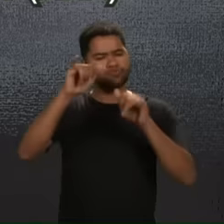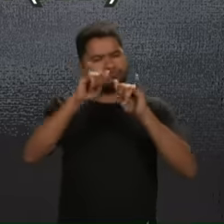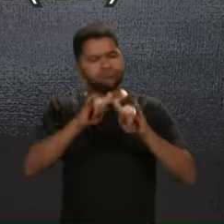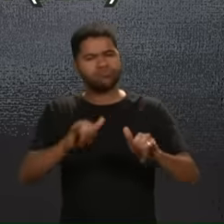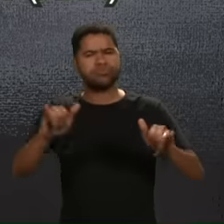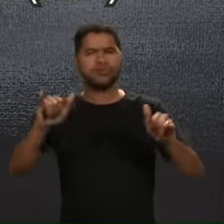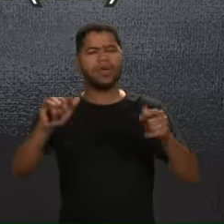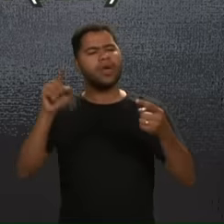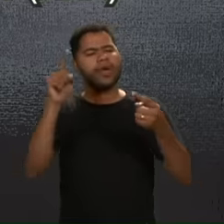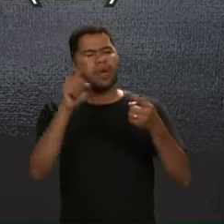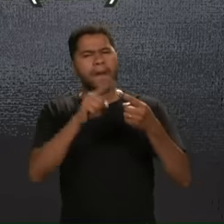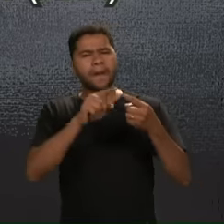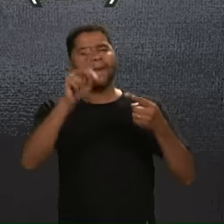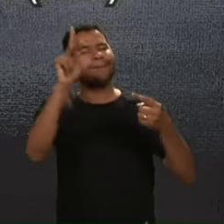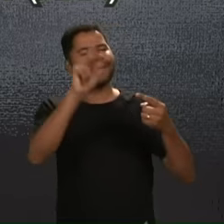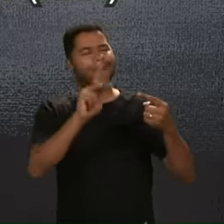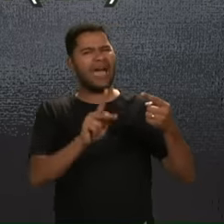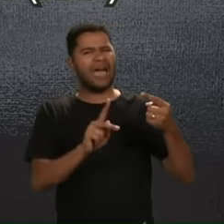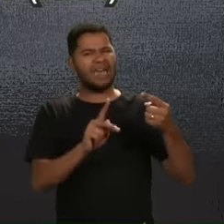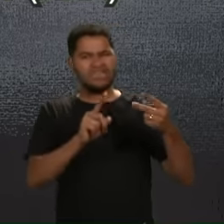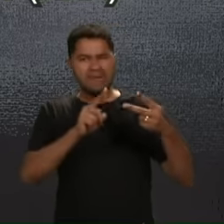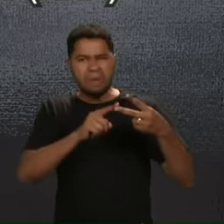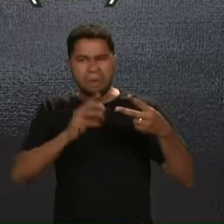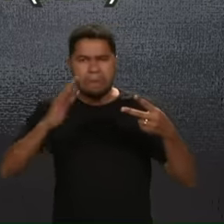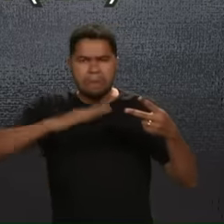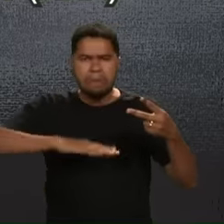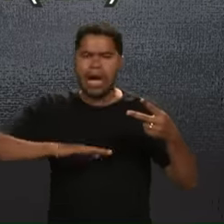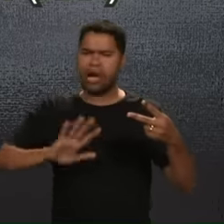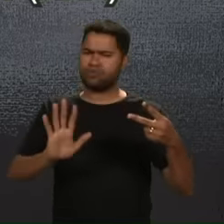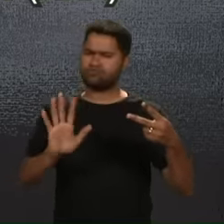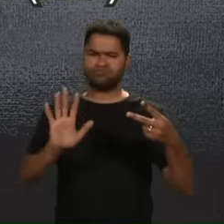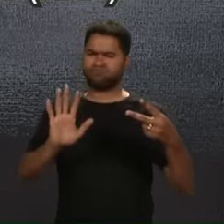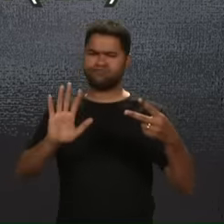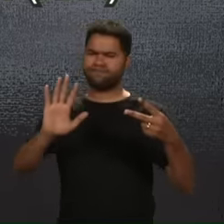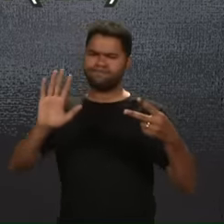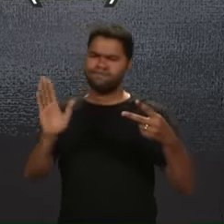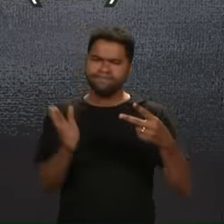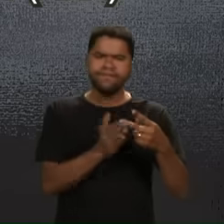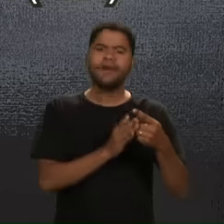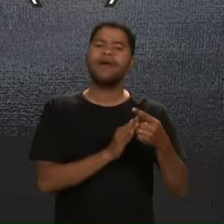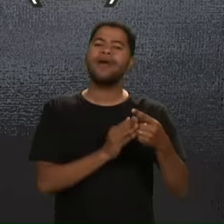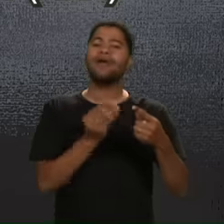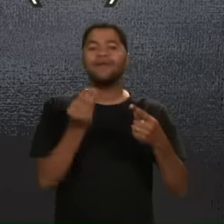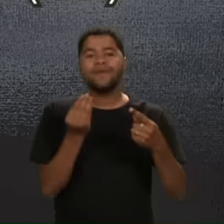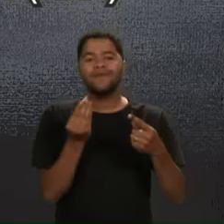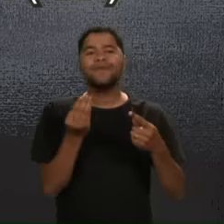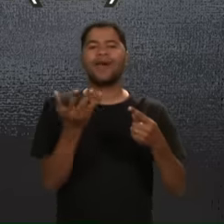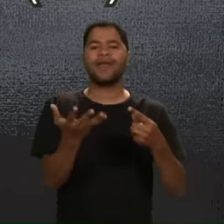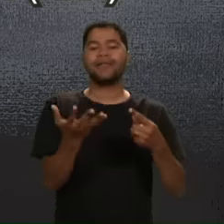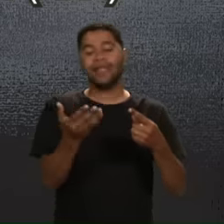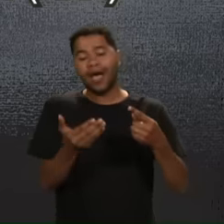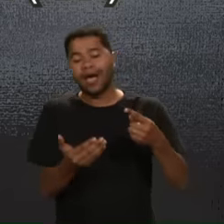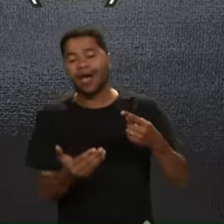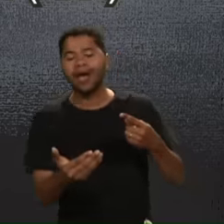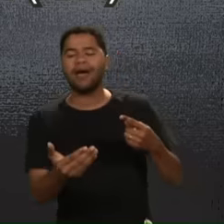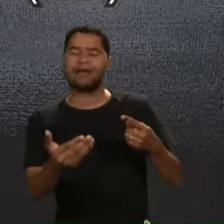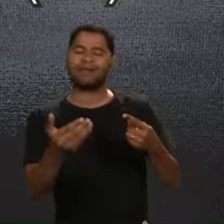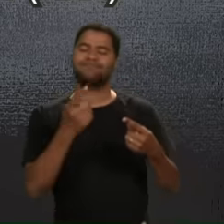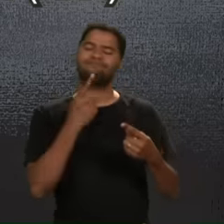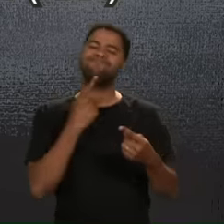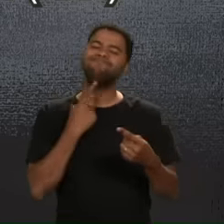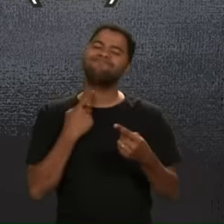Pensamentos De paz E não De mal Para vos Dar O fim Que